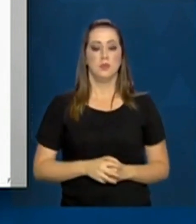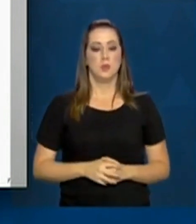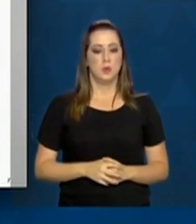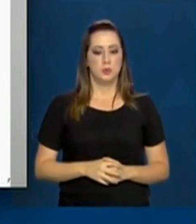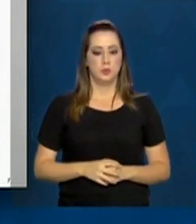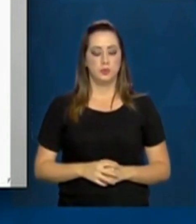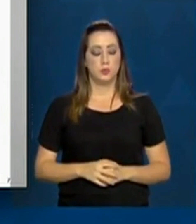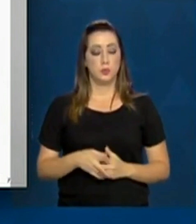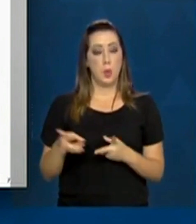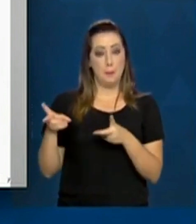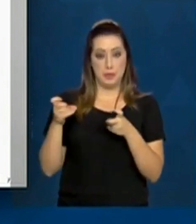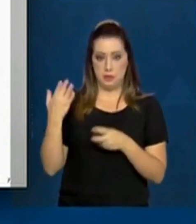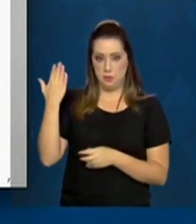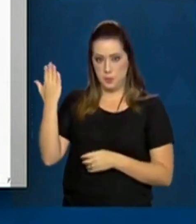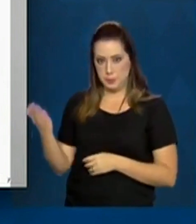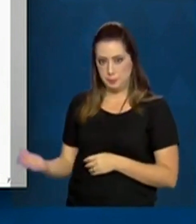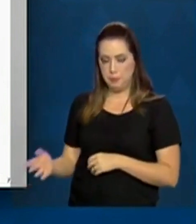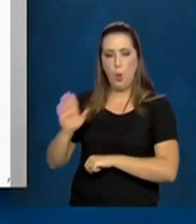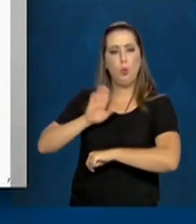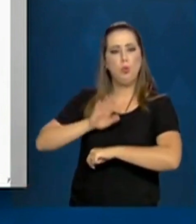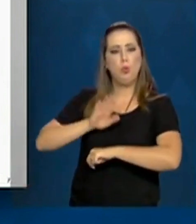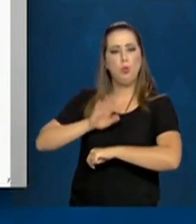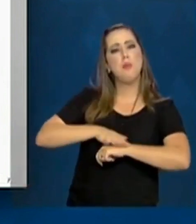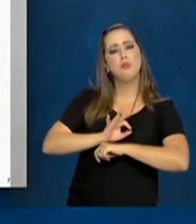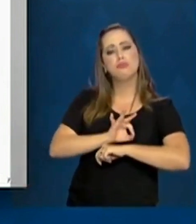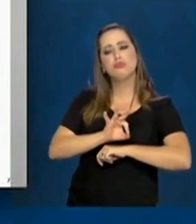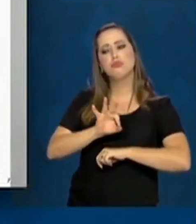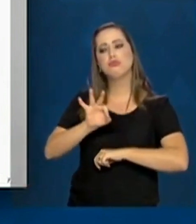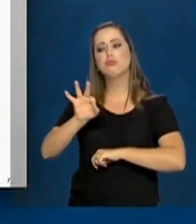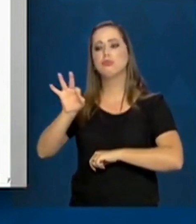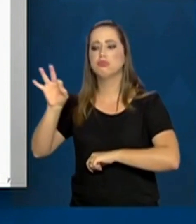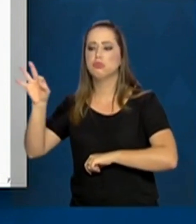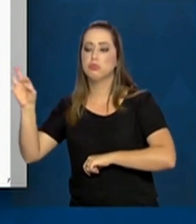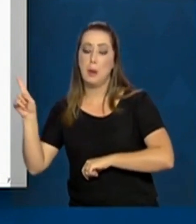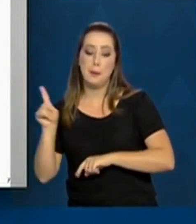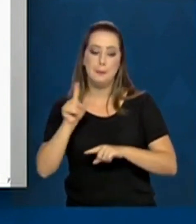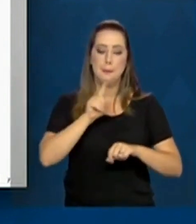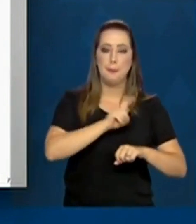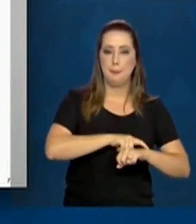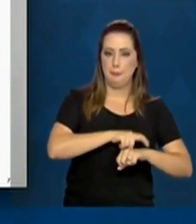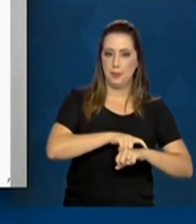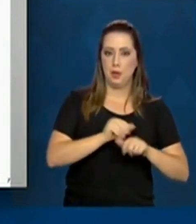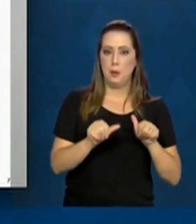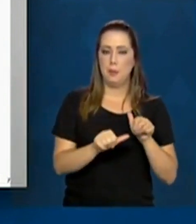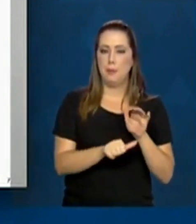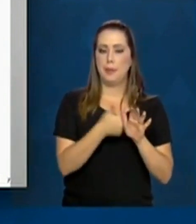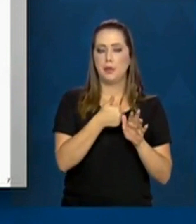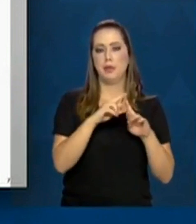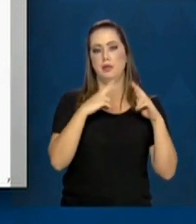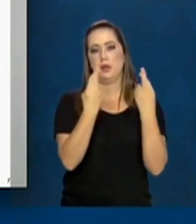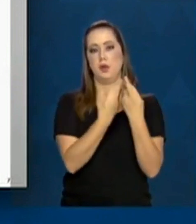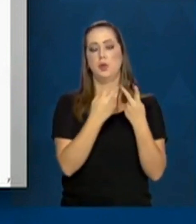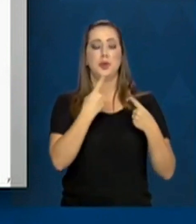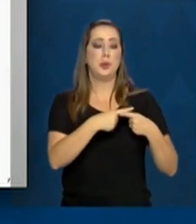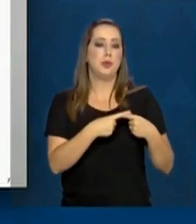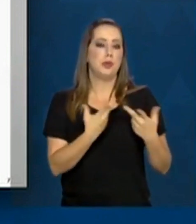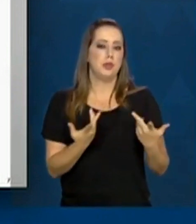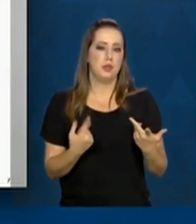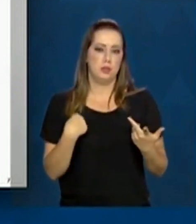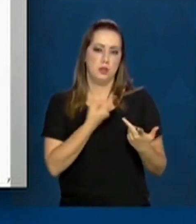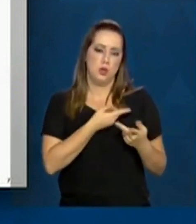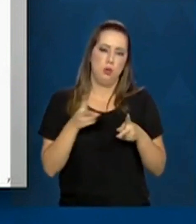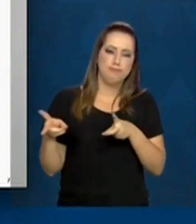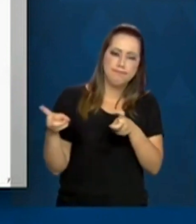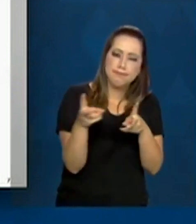Observem a linha do tempo do programa. Nós temos a primeira reunião. Qual foi a motivação disso? Nós foi